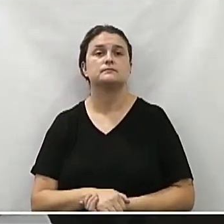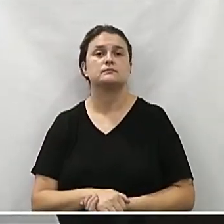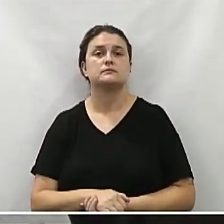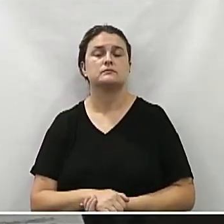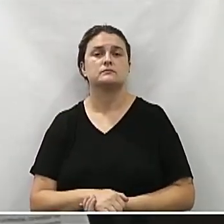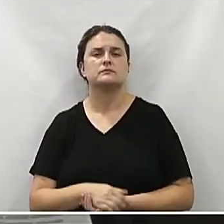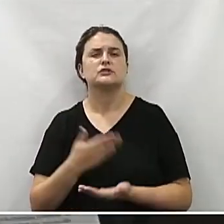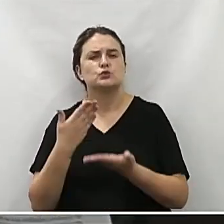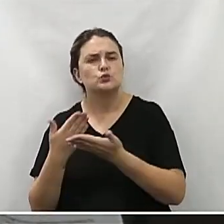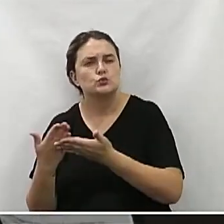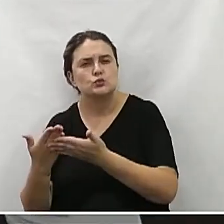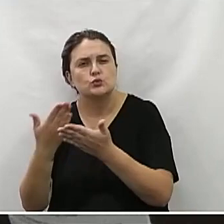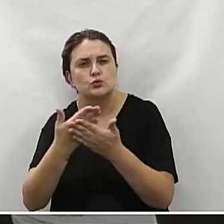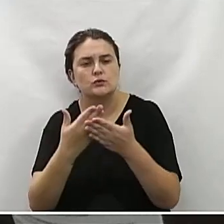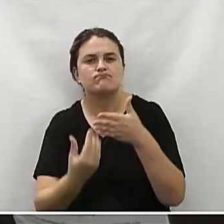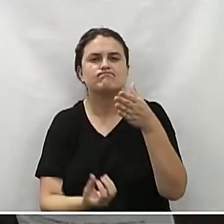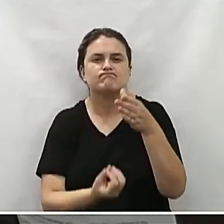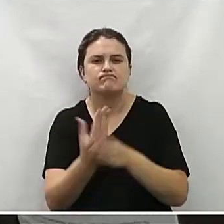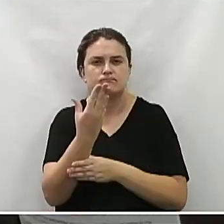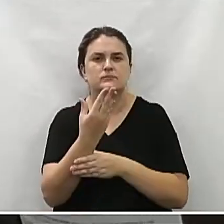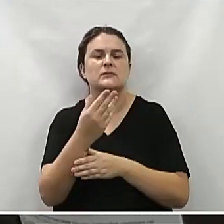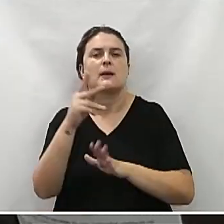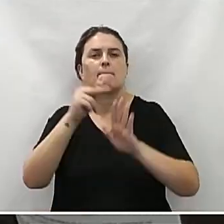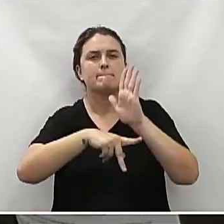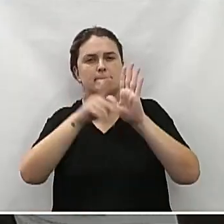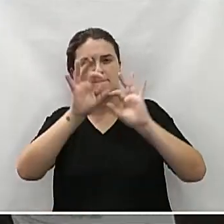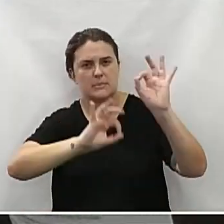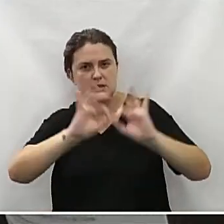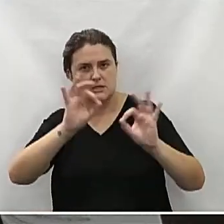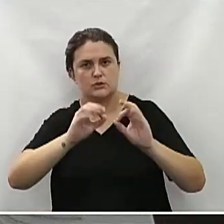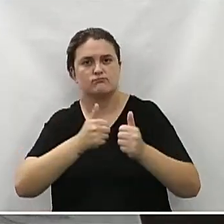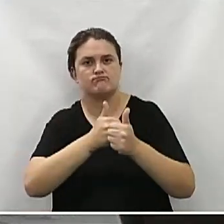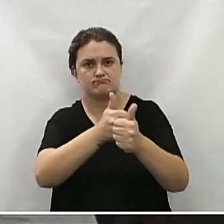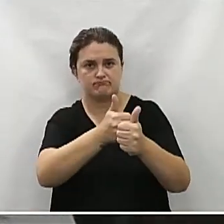quando teve os estudos para a implantação do plano diretor naquela época,